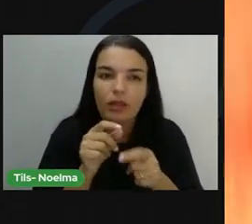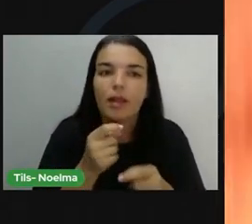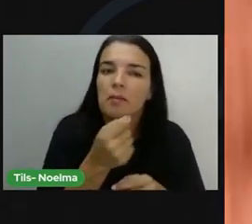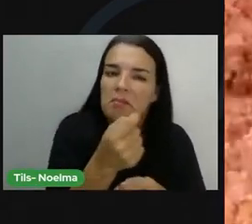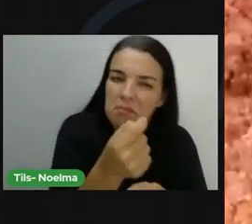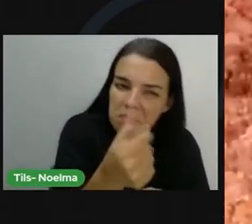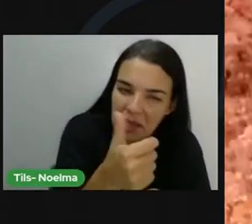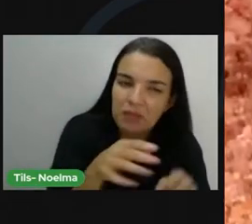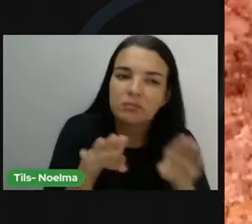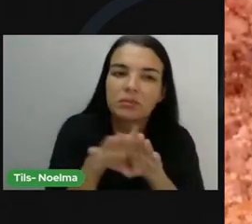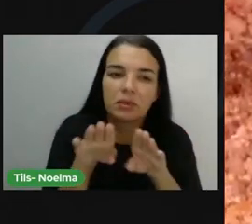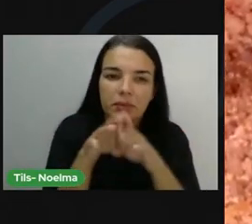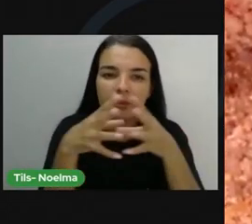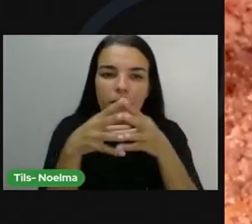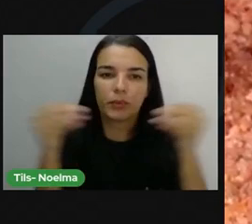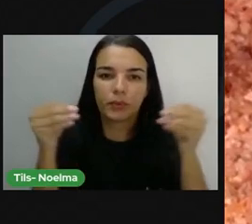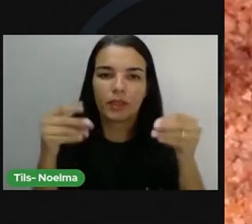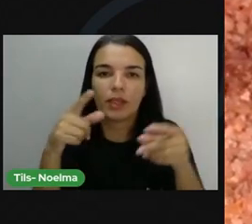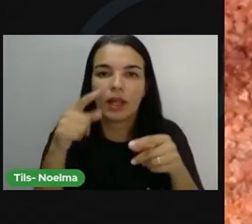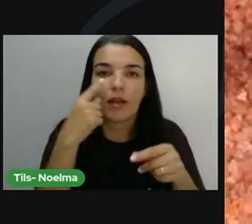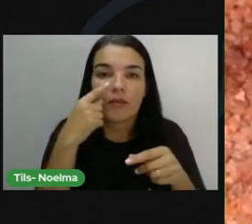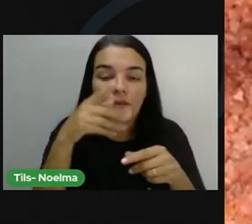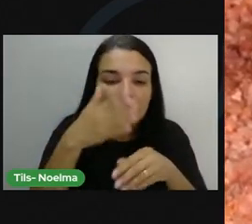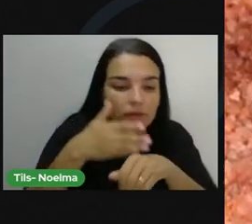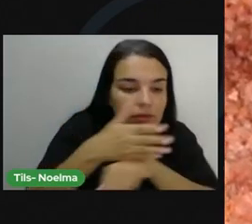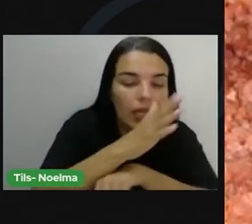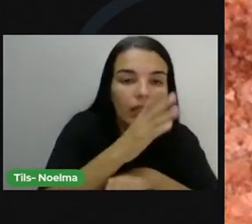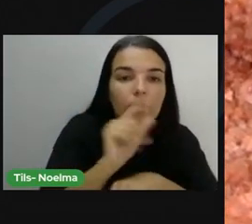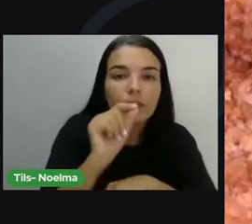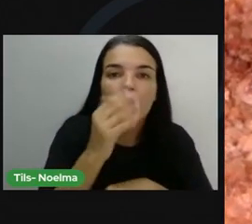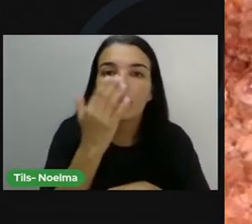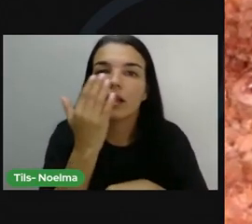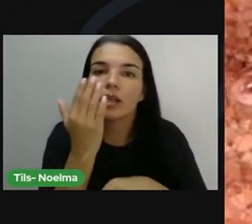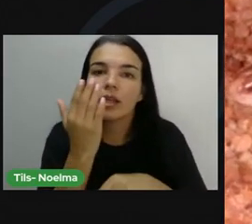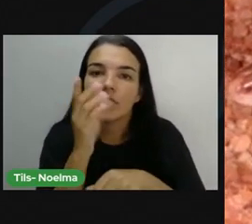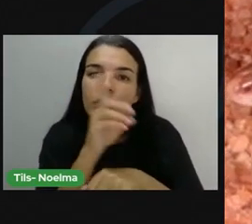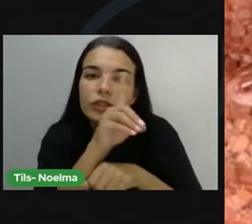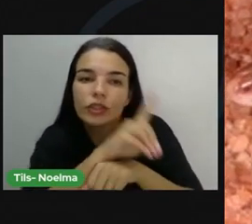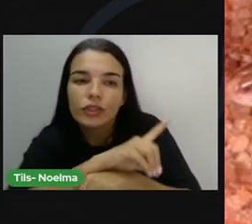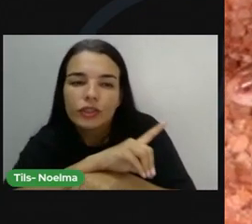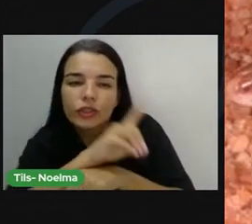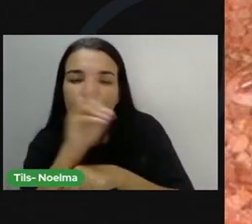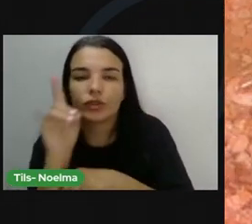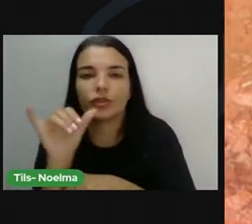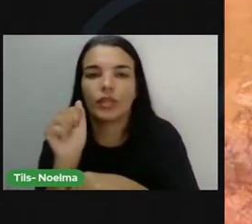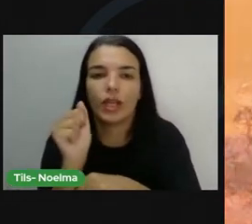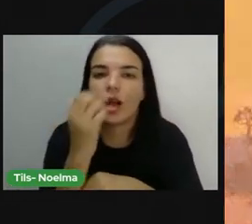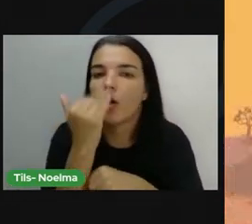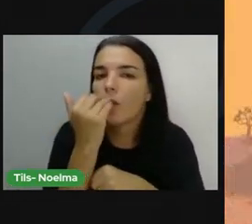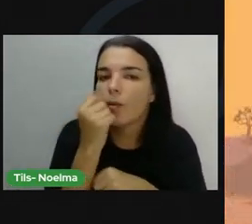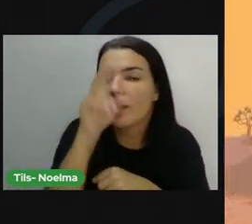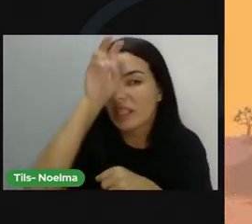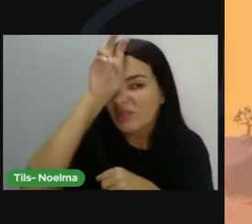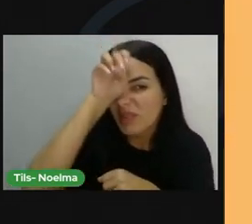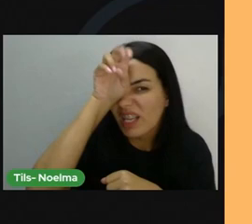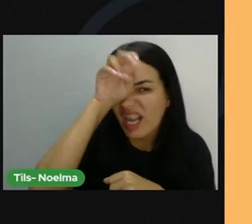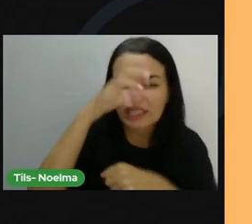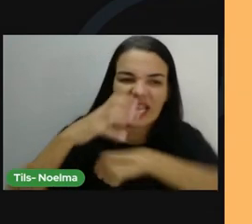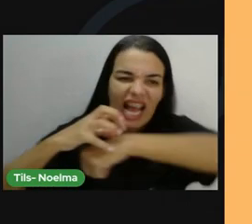Ele tem hábitos diurnos. Se alimenta de pequenos animais como formigas, grilos, gafanhotos e aranhas.